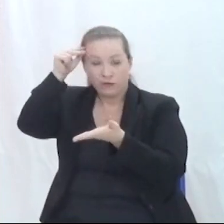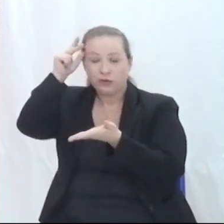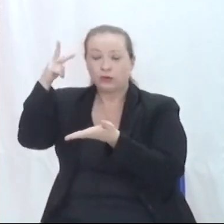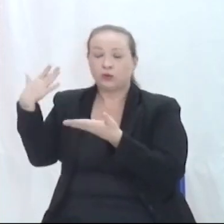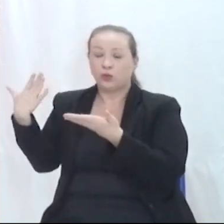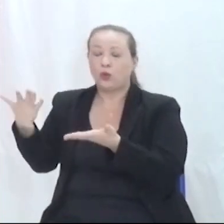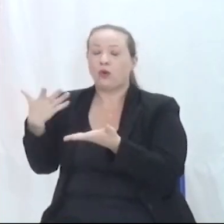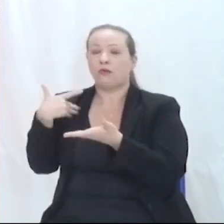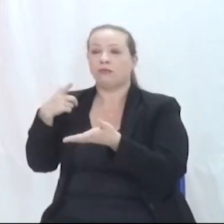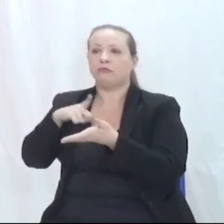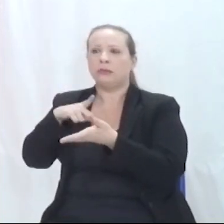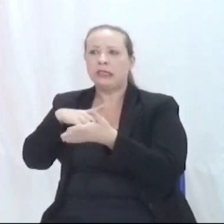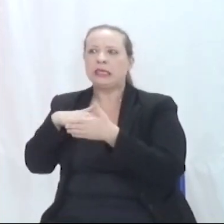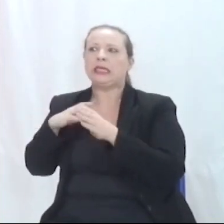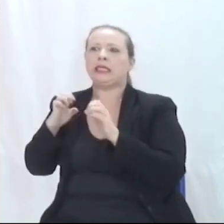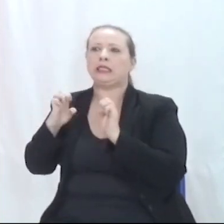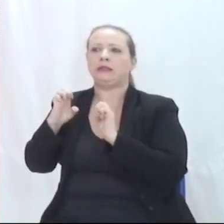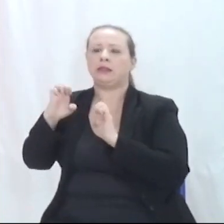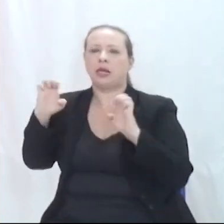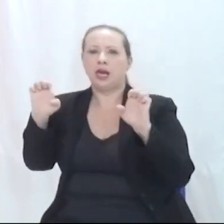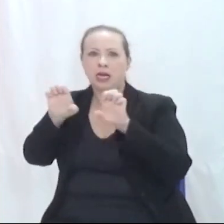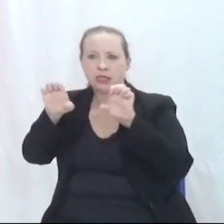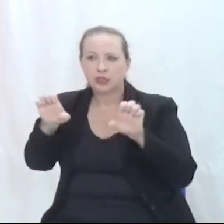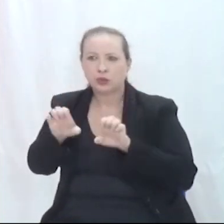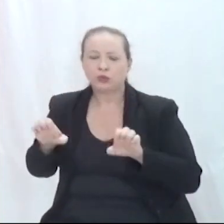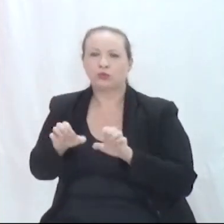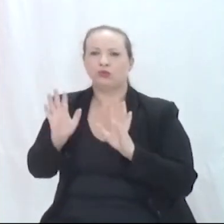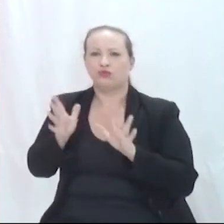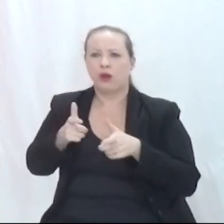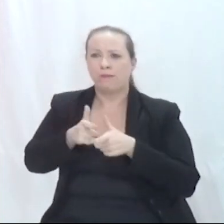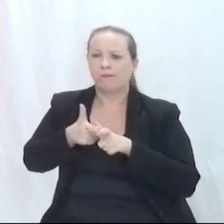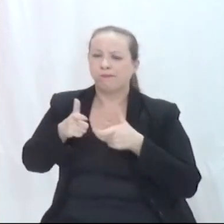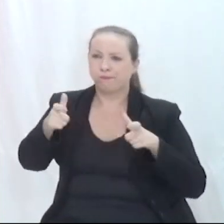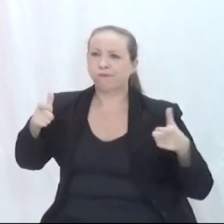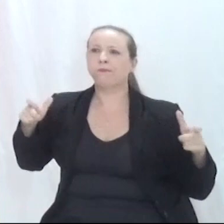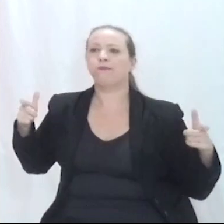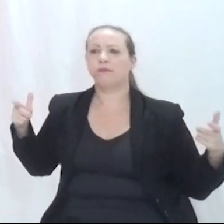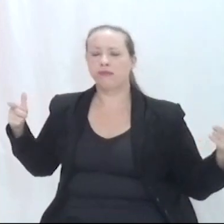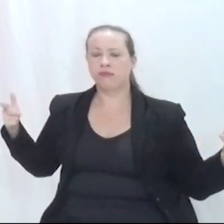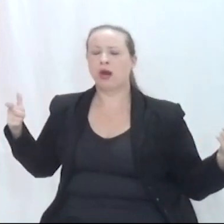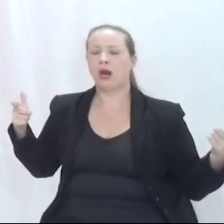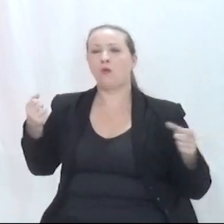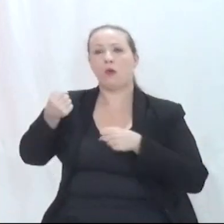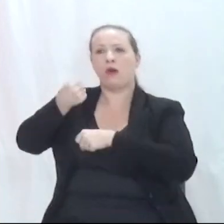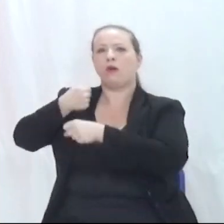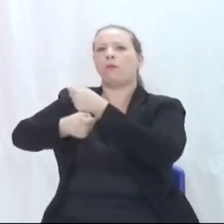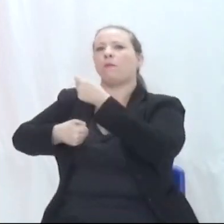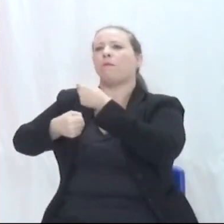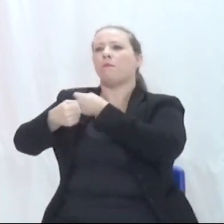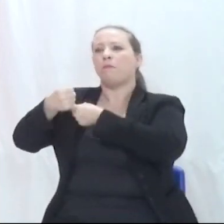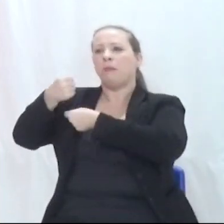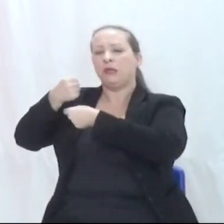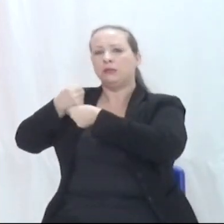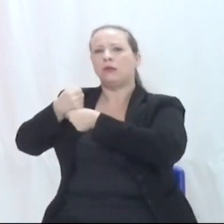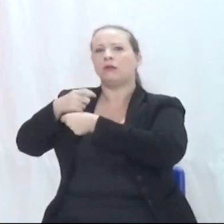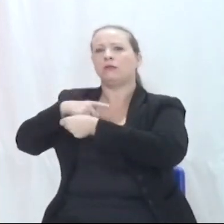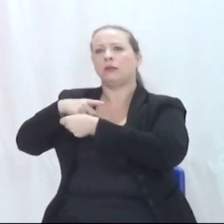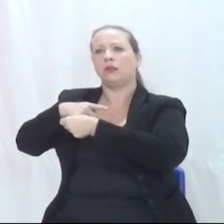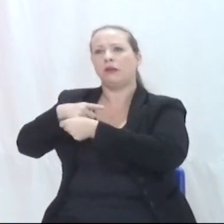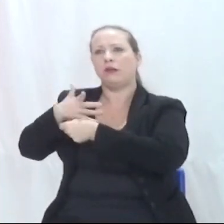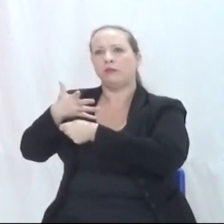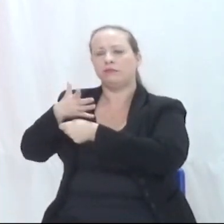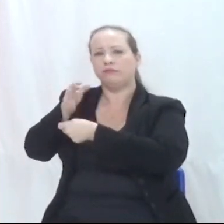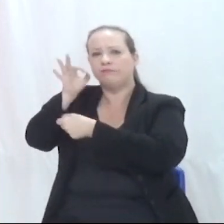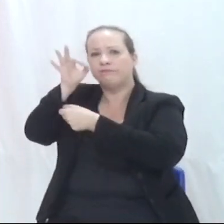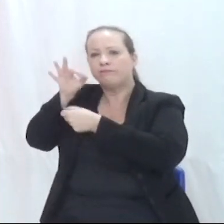dentro do bairro, vários moradores. Nosso bairro vem crescendo. No ano passado, realizamos a regularização, então, dos